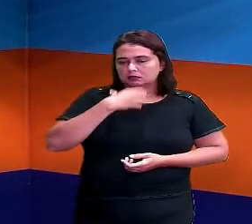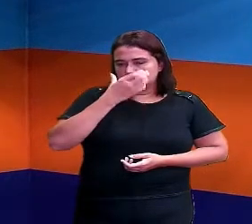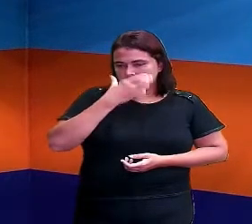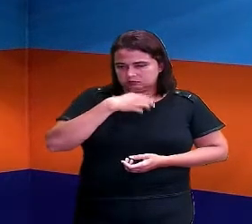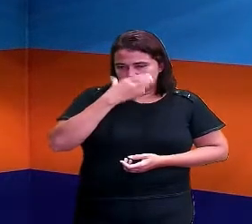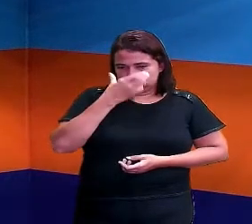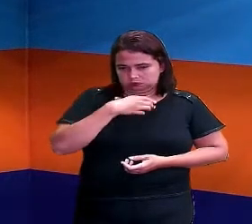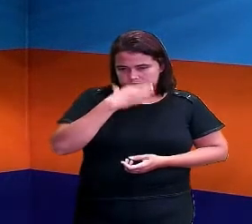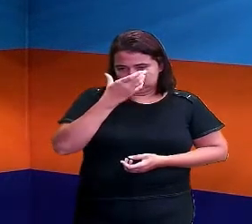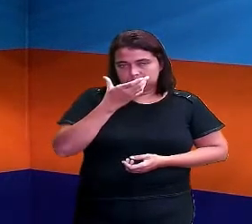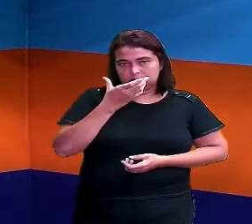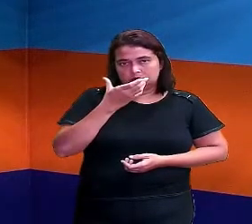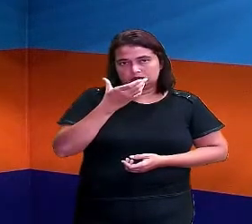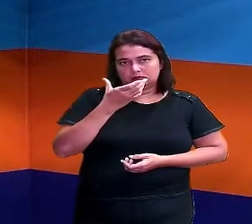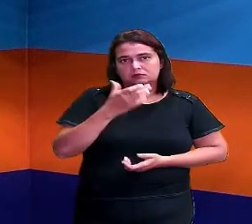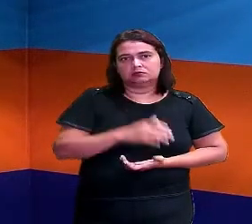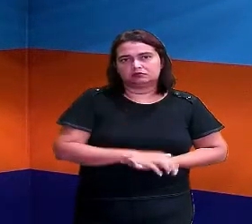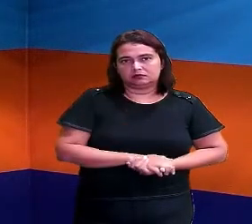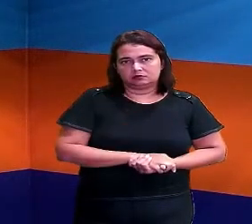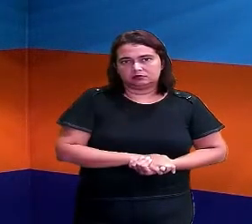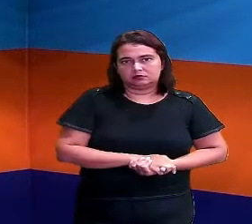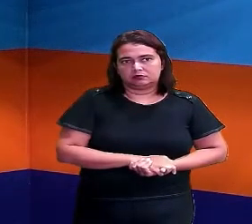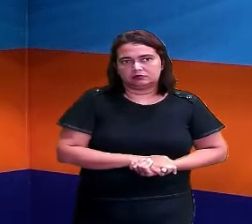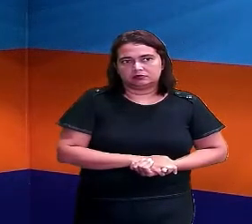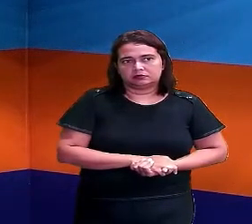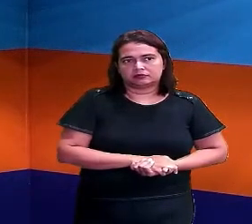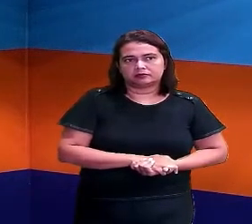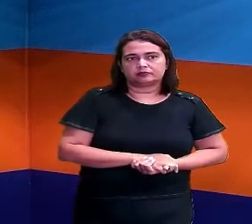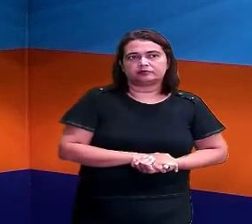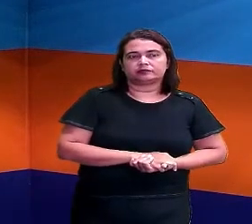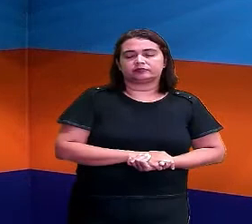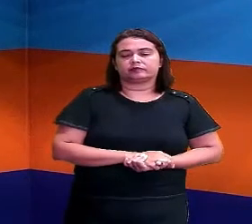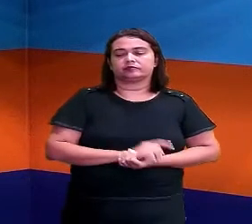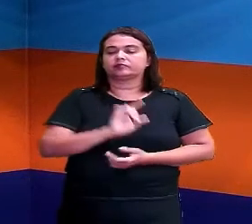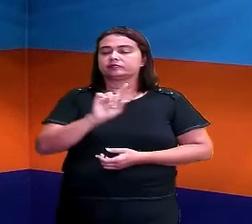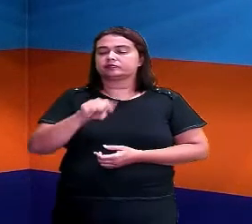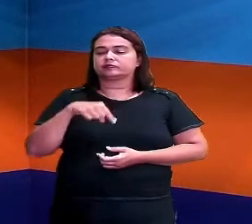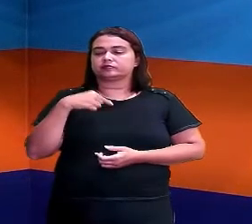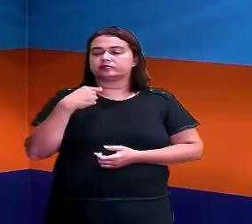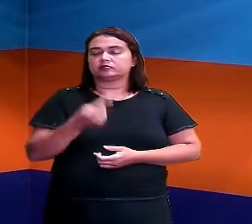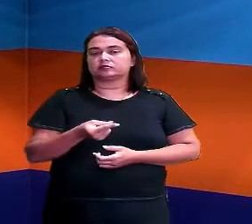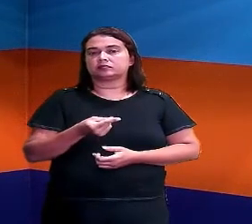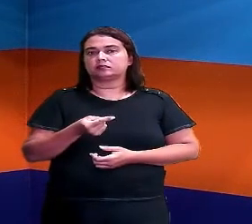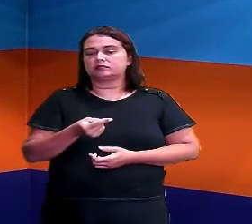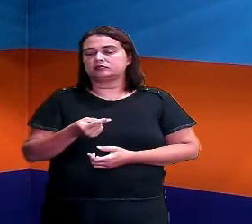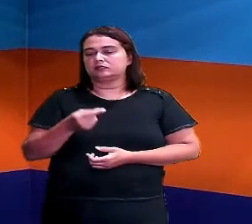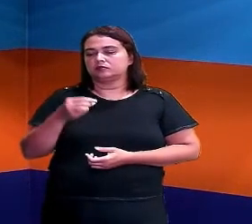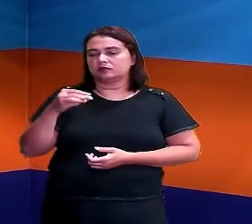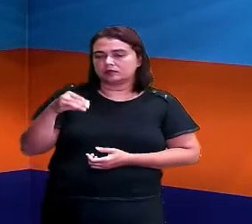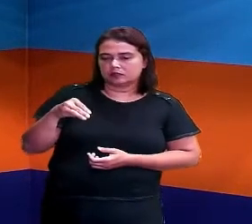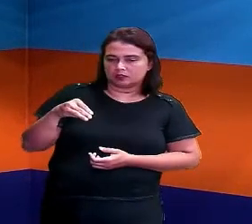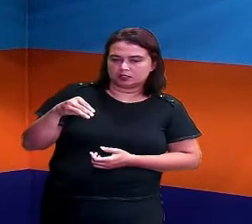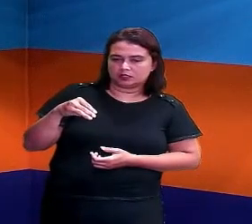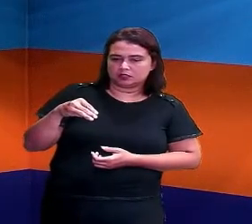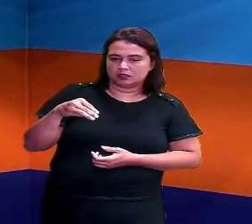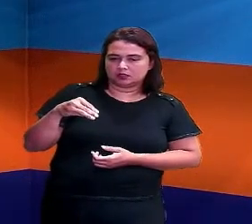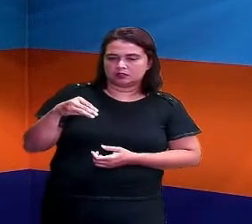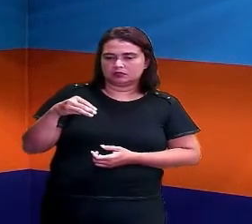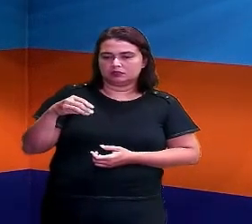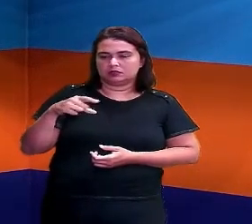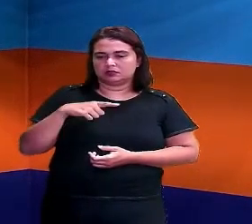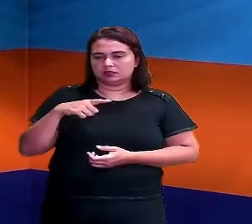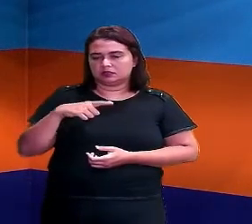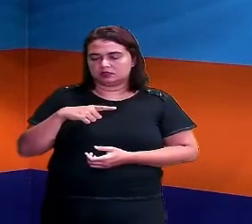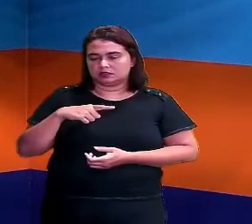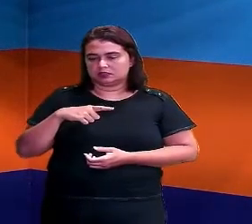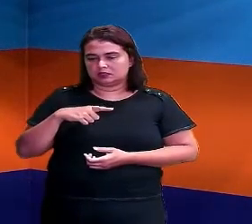de maçã. Tá? Depois do M, eu tenho aí a